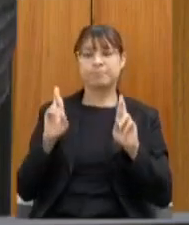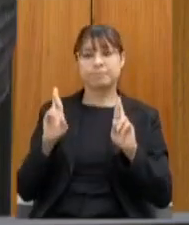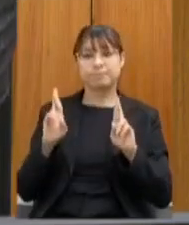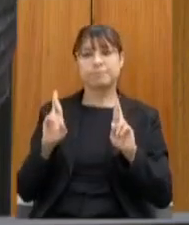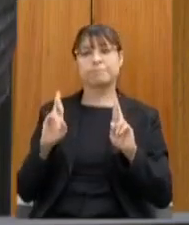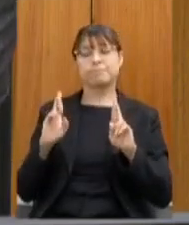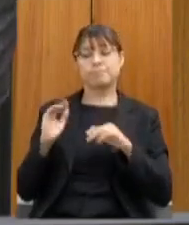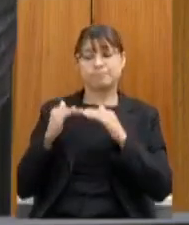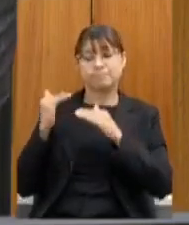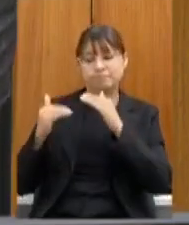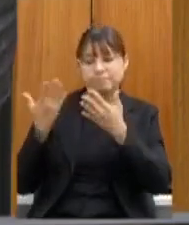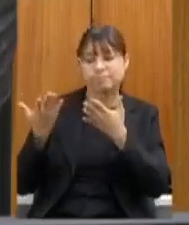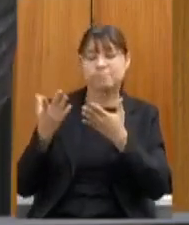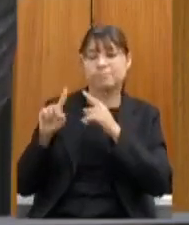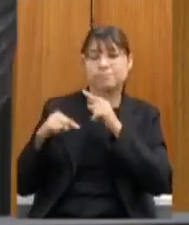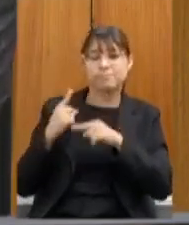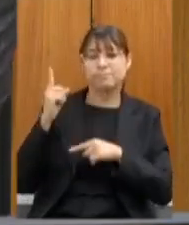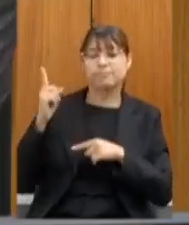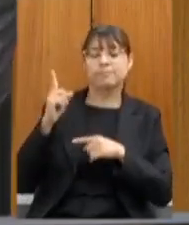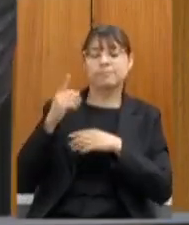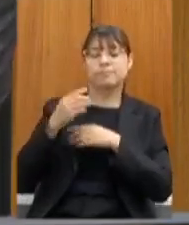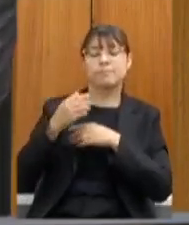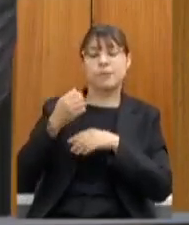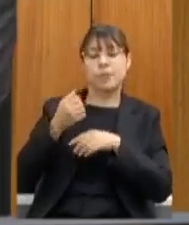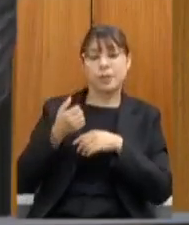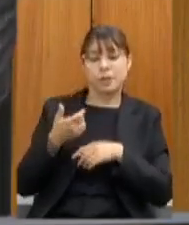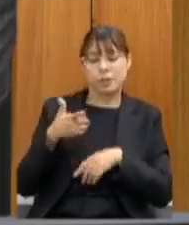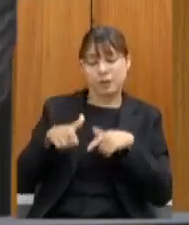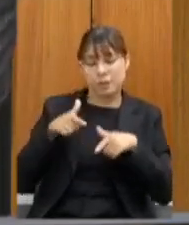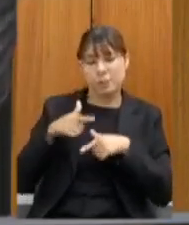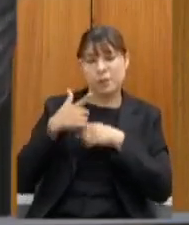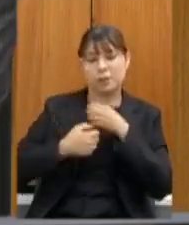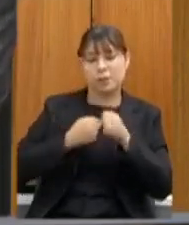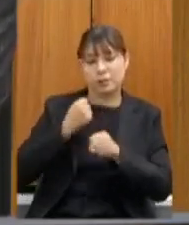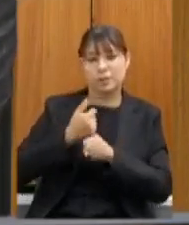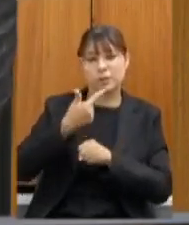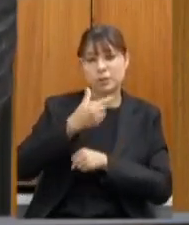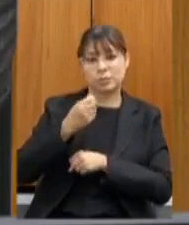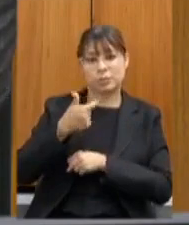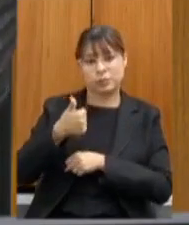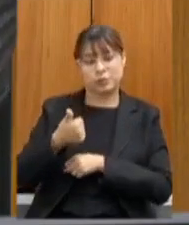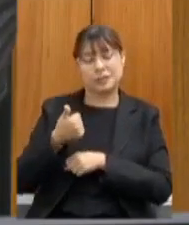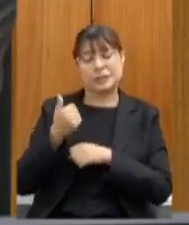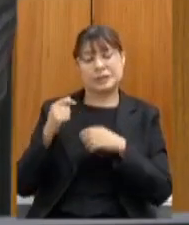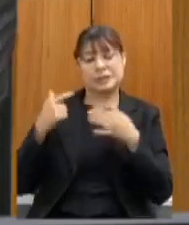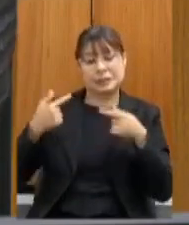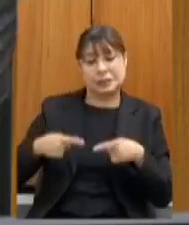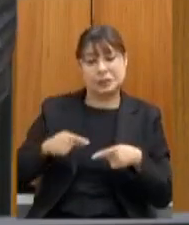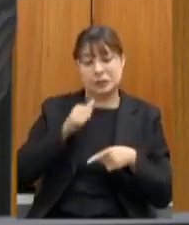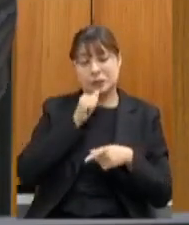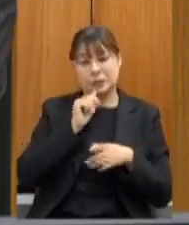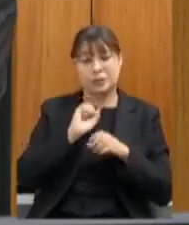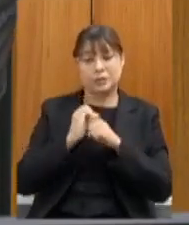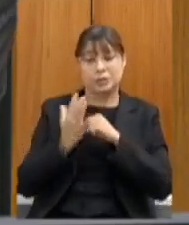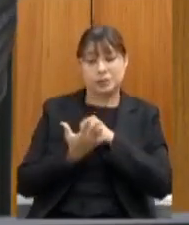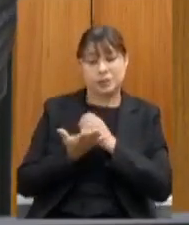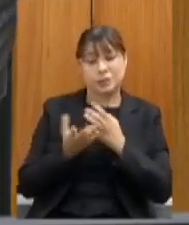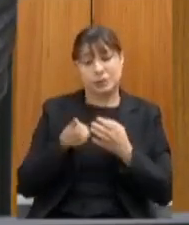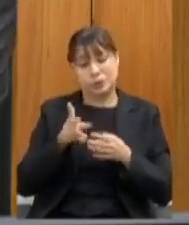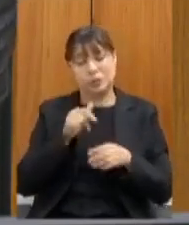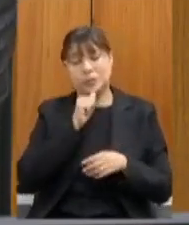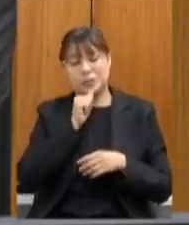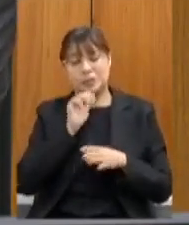nessa próxima caminhada no ano de 2021 que os desafios continuam a pandemia ainda continua ainda não temos uma vacina